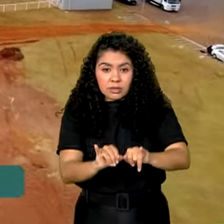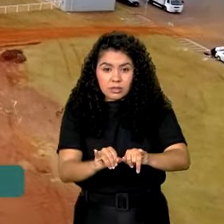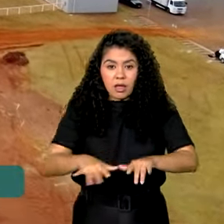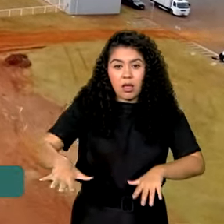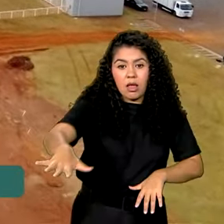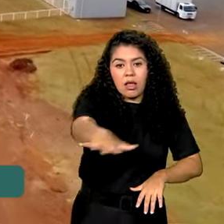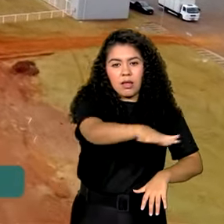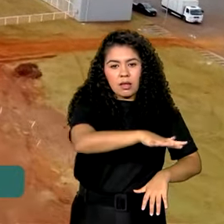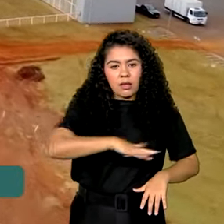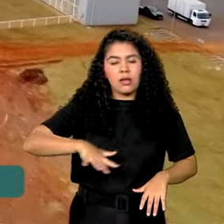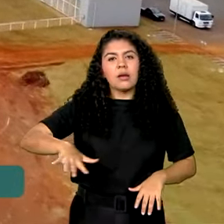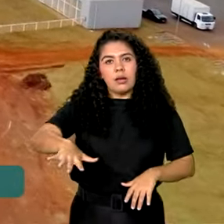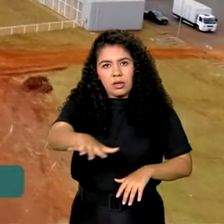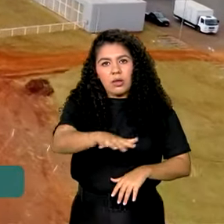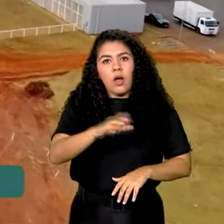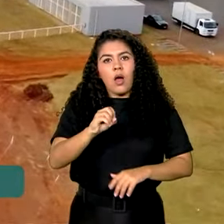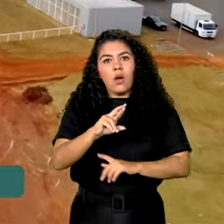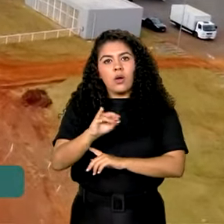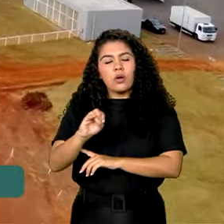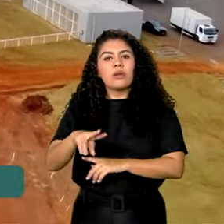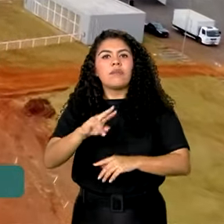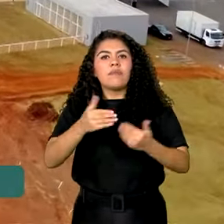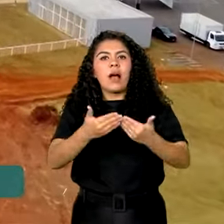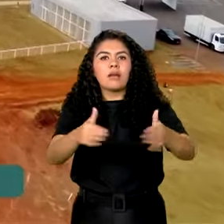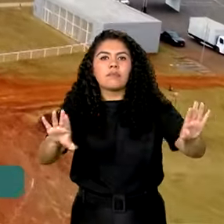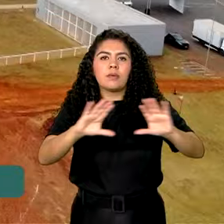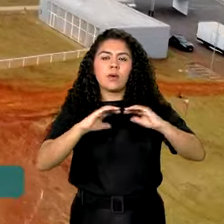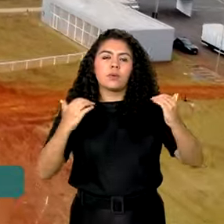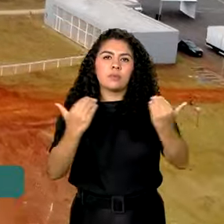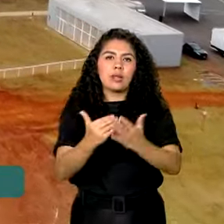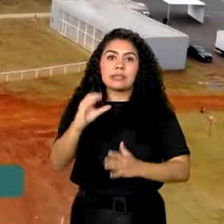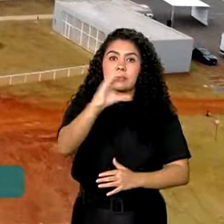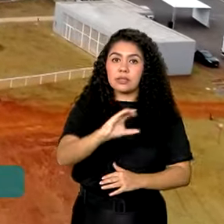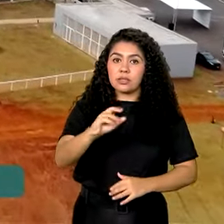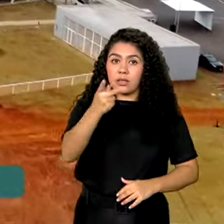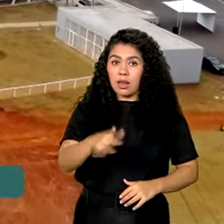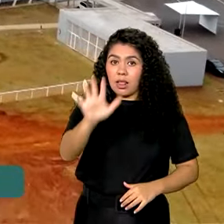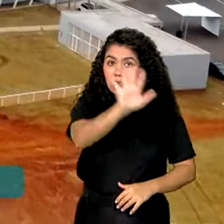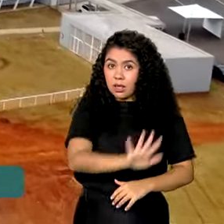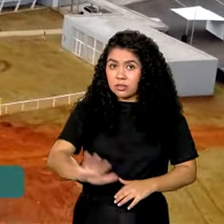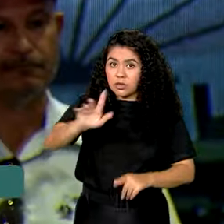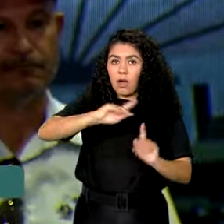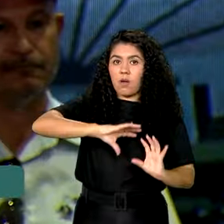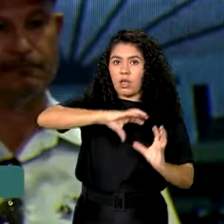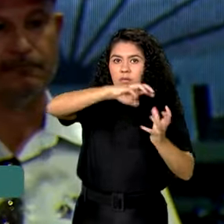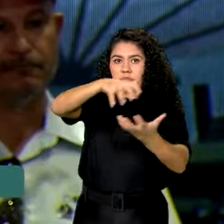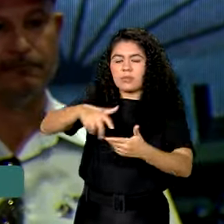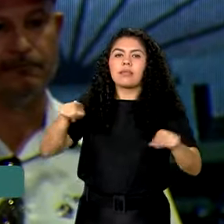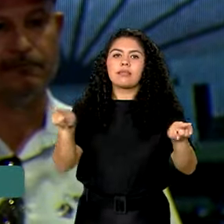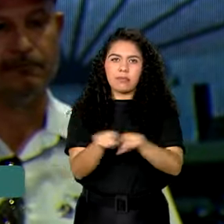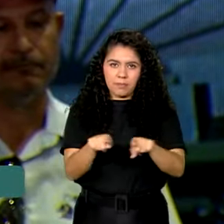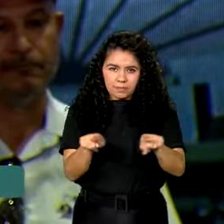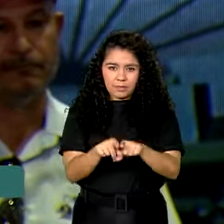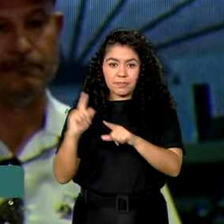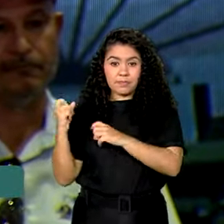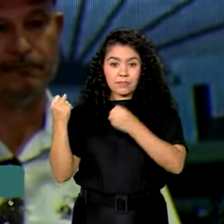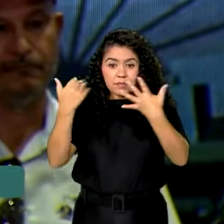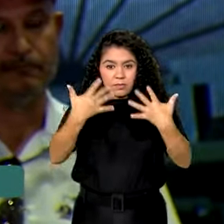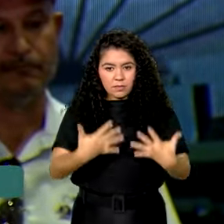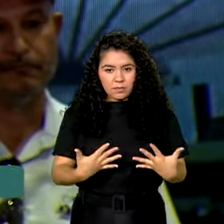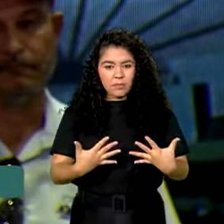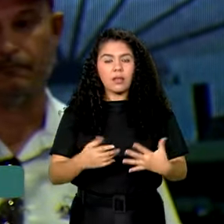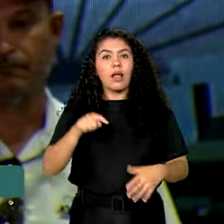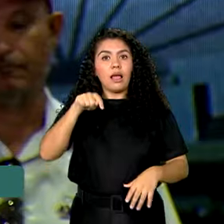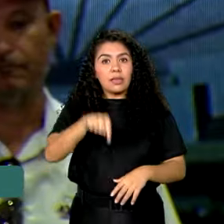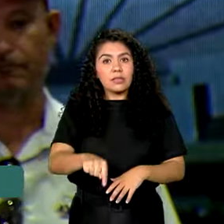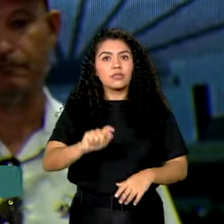ficará disponível para a comunidade científica nacional e internacional. Isso será, para o